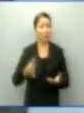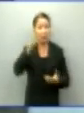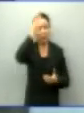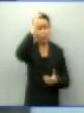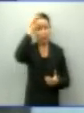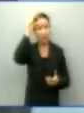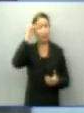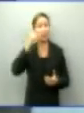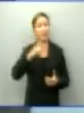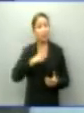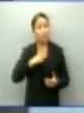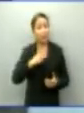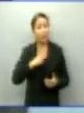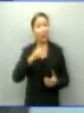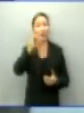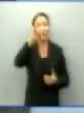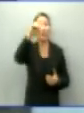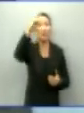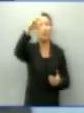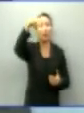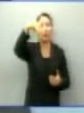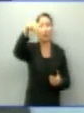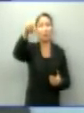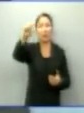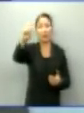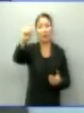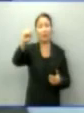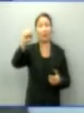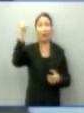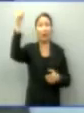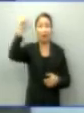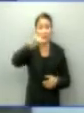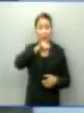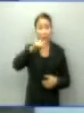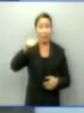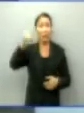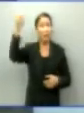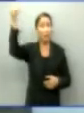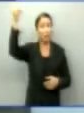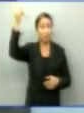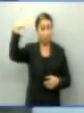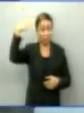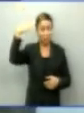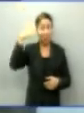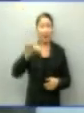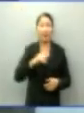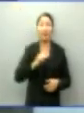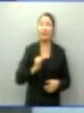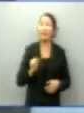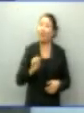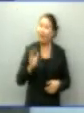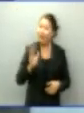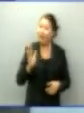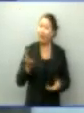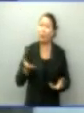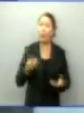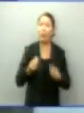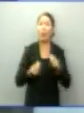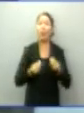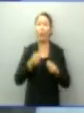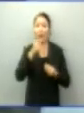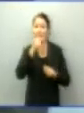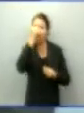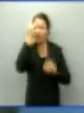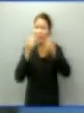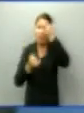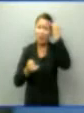tem a maior alíquota do ICMS, da energia, da telecomunicação e do combustível. O que a senhora fará para resolver esta injustiça